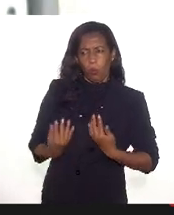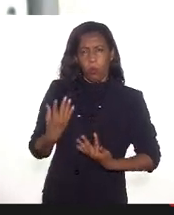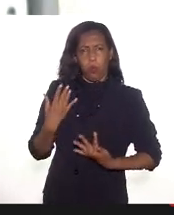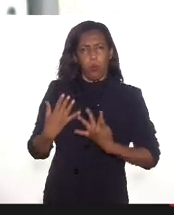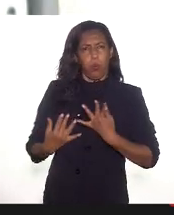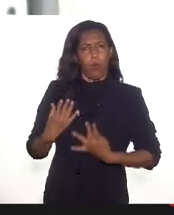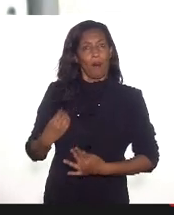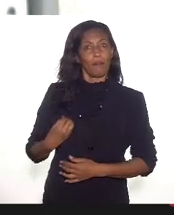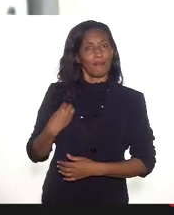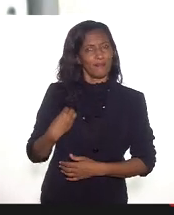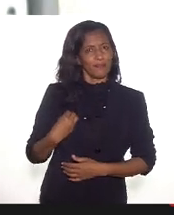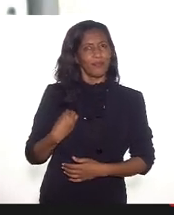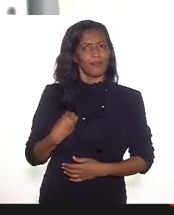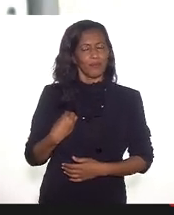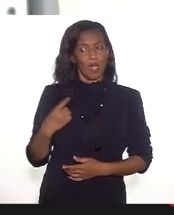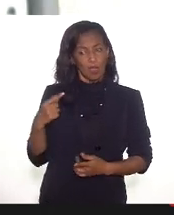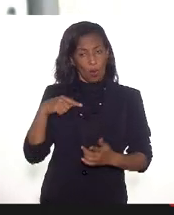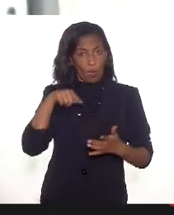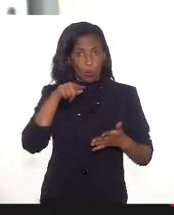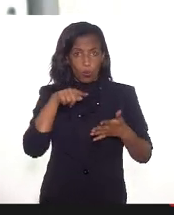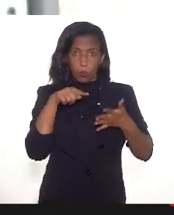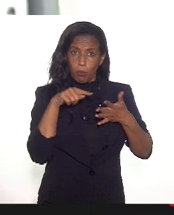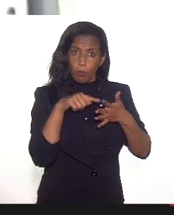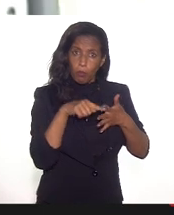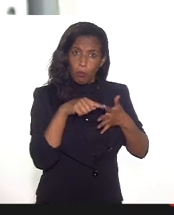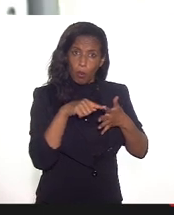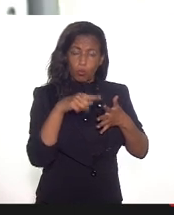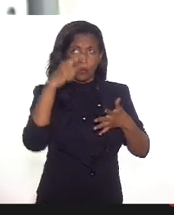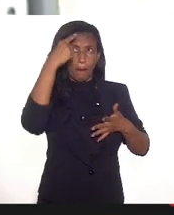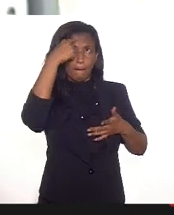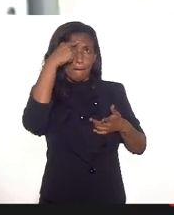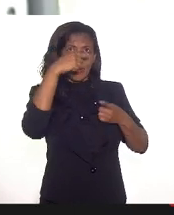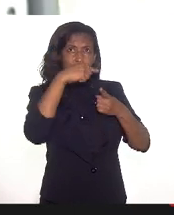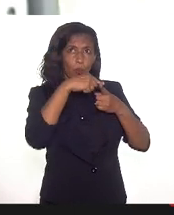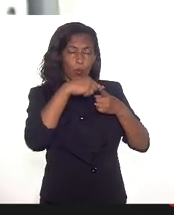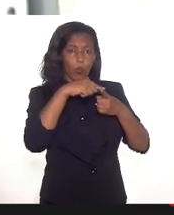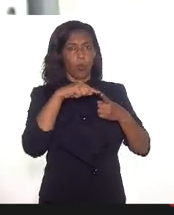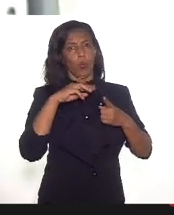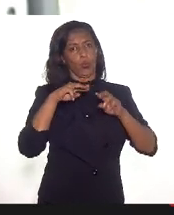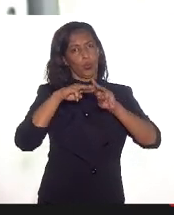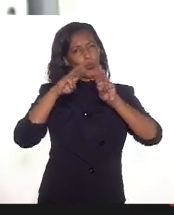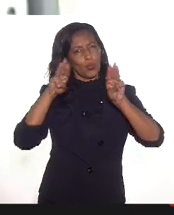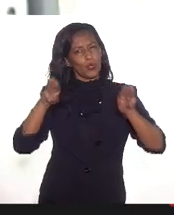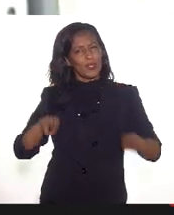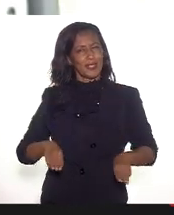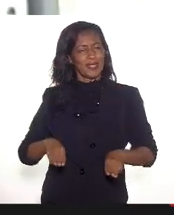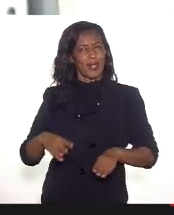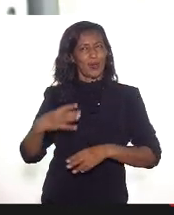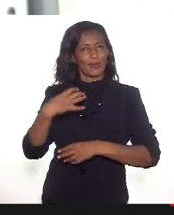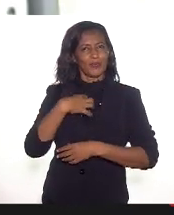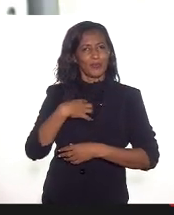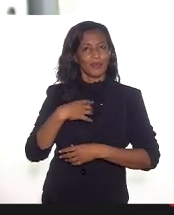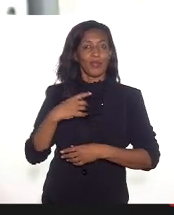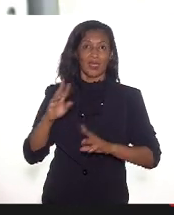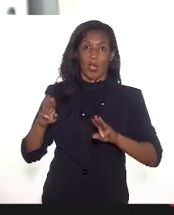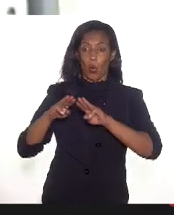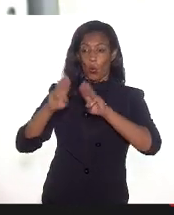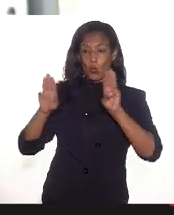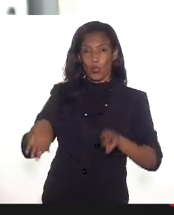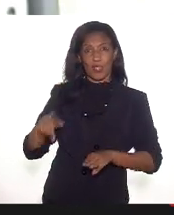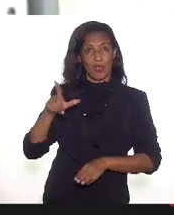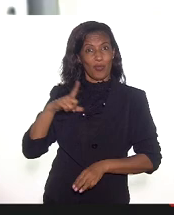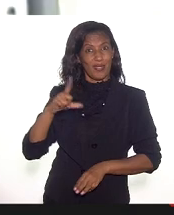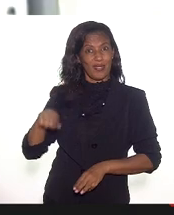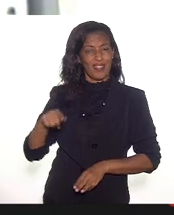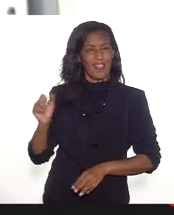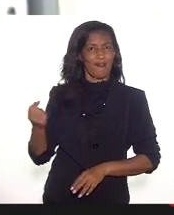da vida. Então, esse ponto para pensar os museus me é muito caro. Então, o museu tem essa potência de